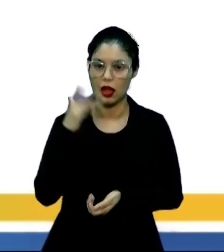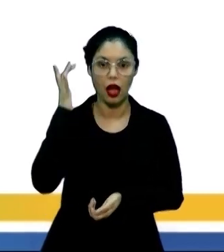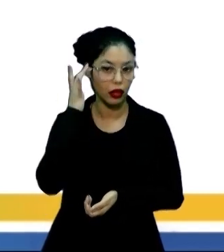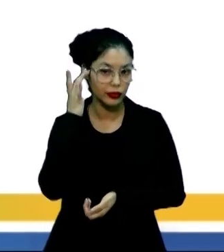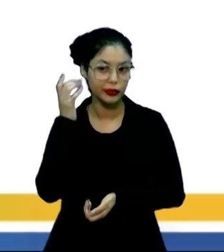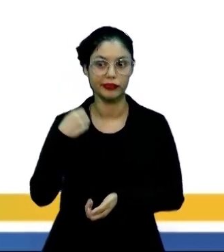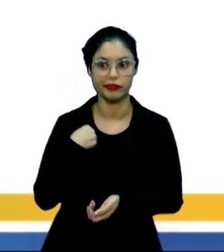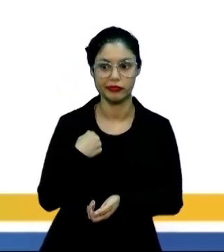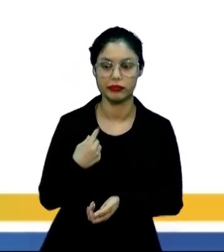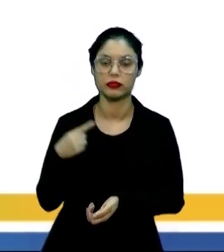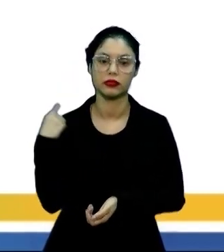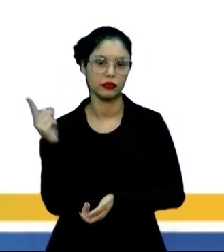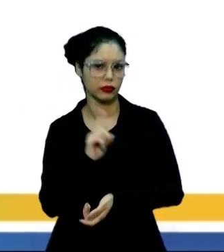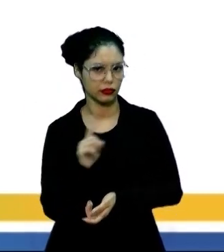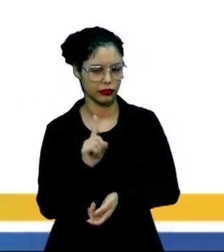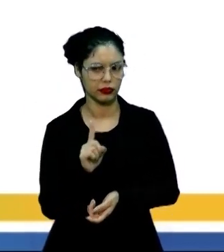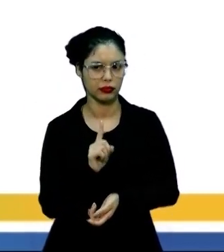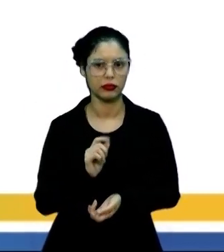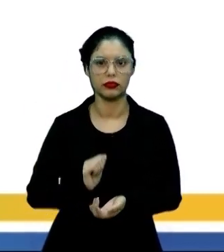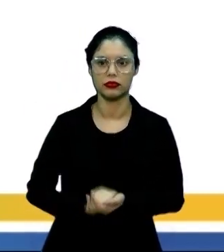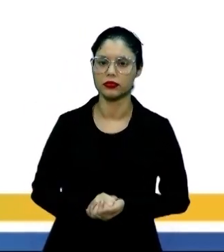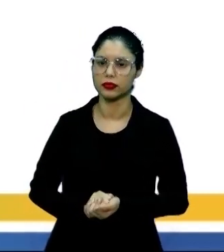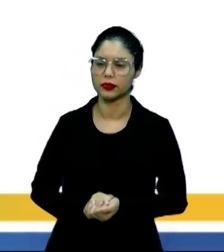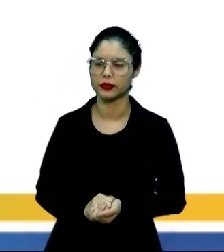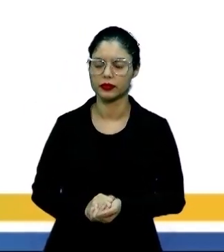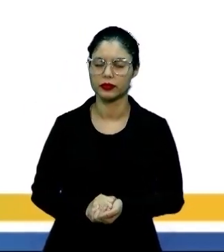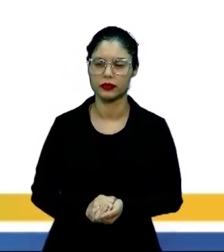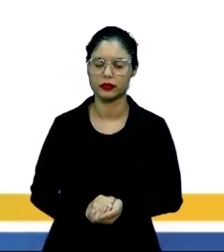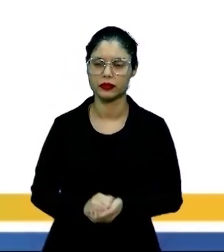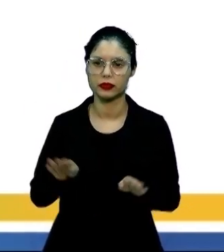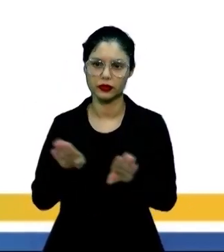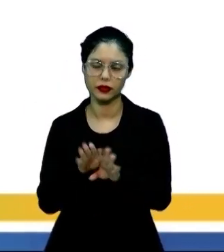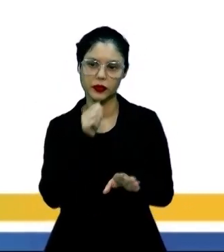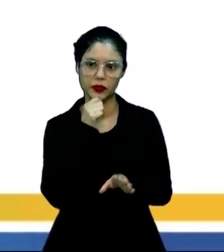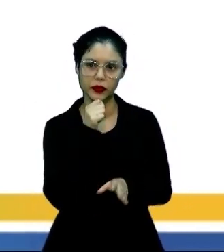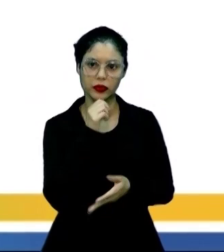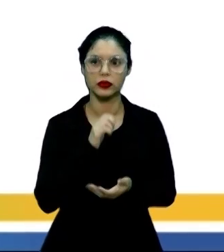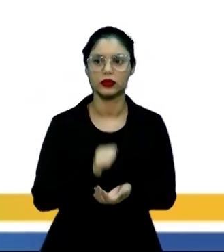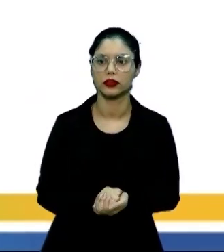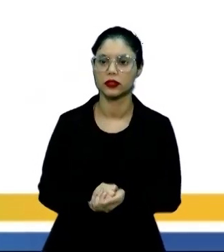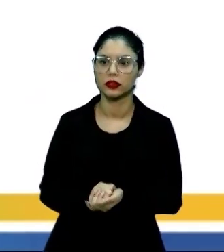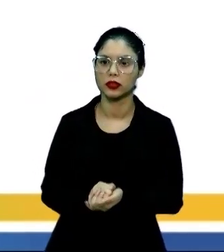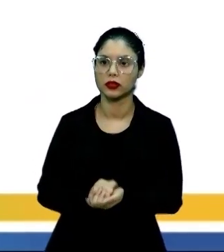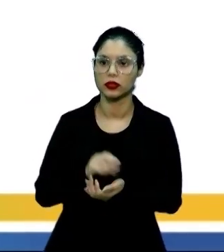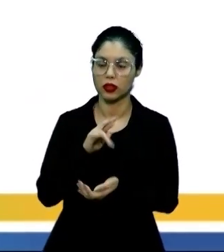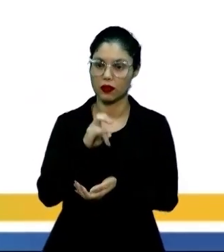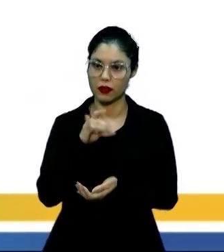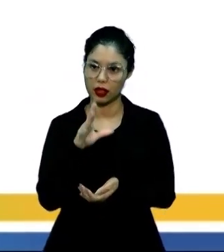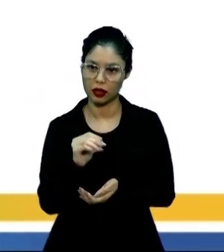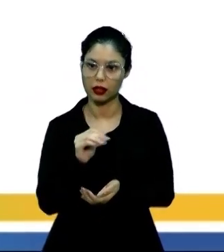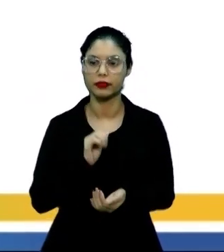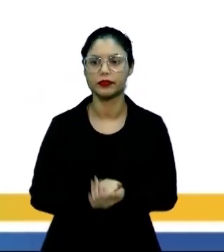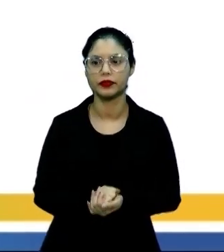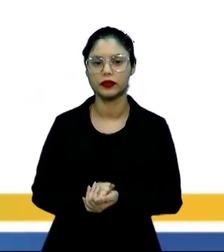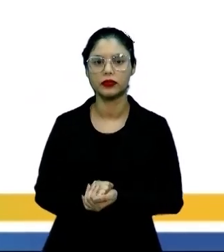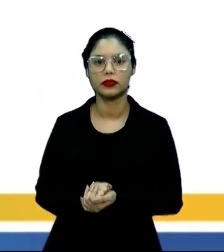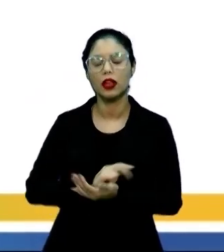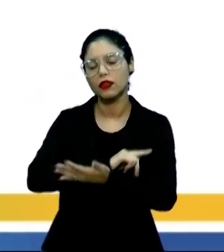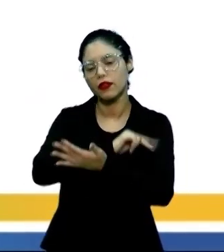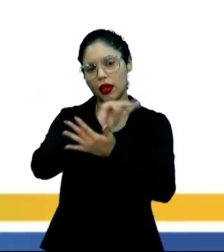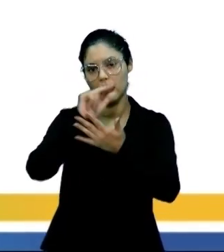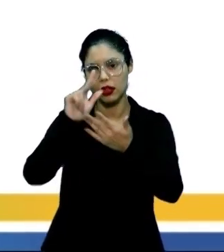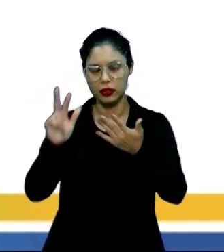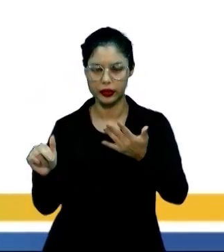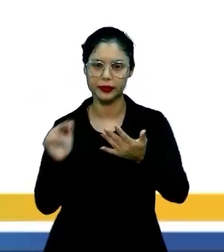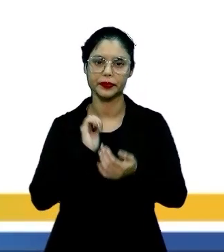eu acho, ou acho eu, e não única. Era tesoureiro de uma confraria e irmão de várias